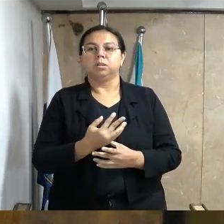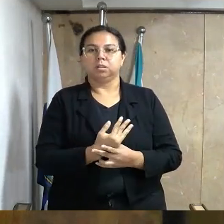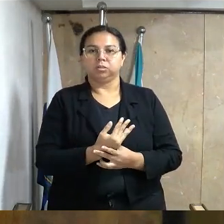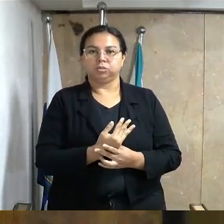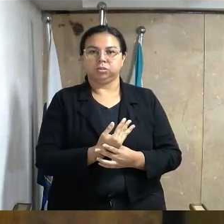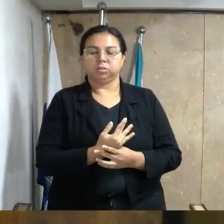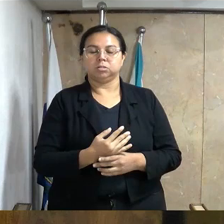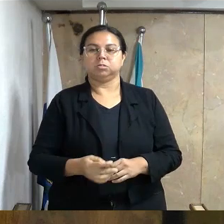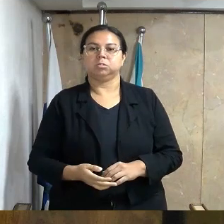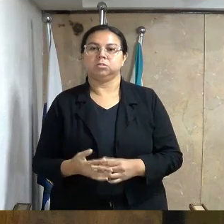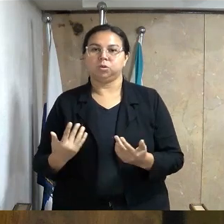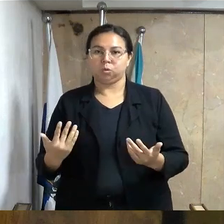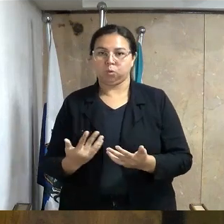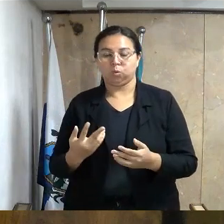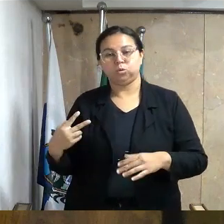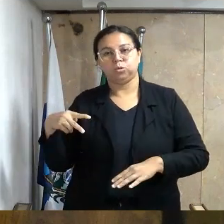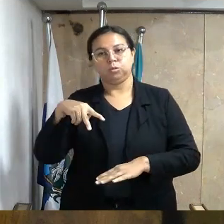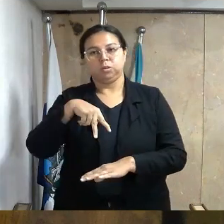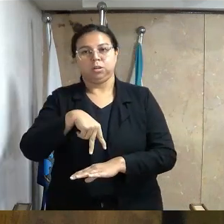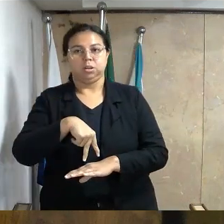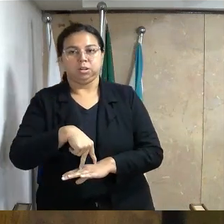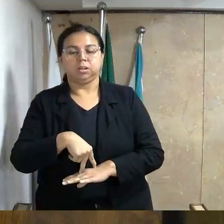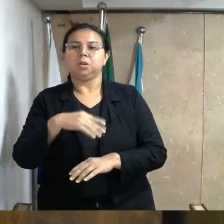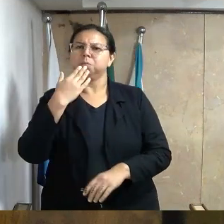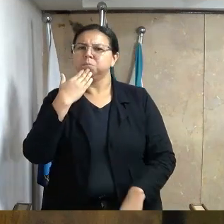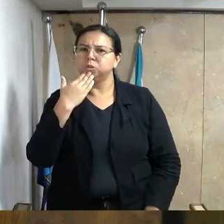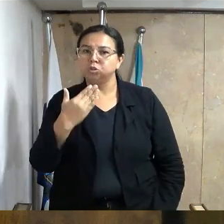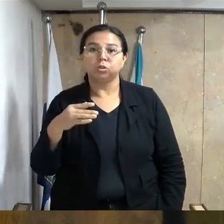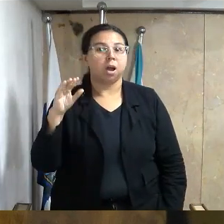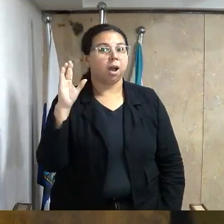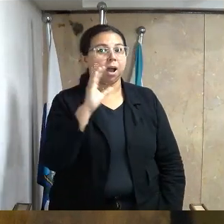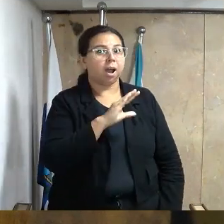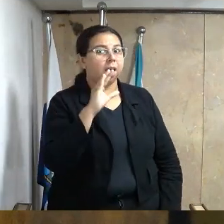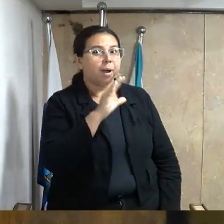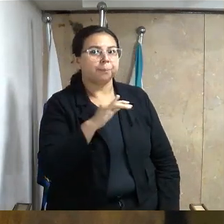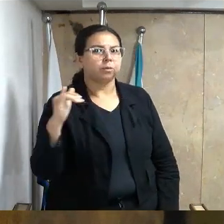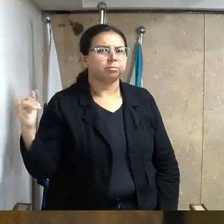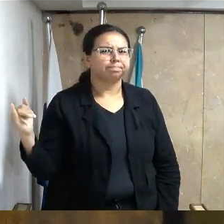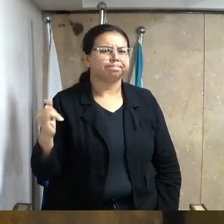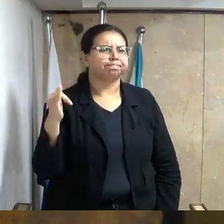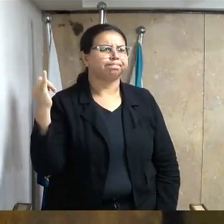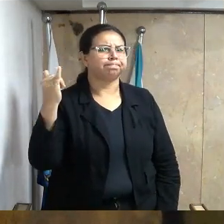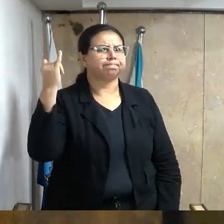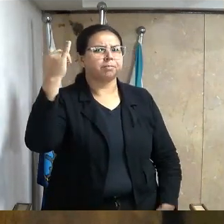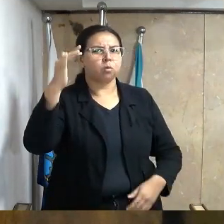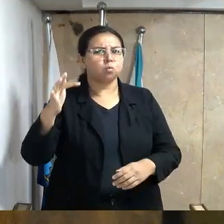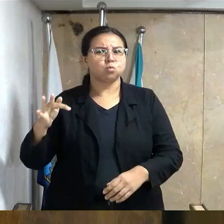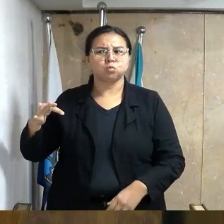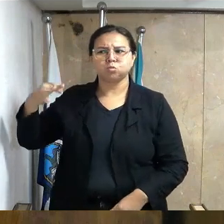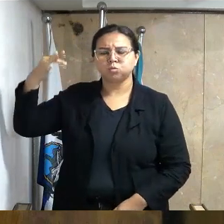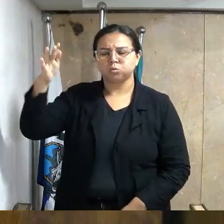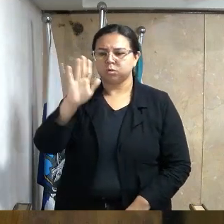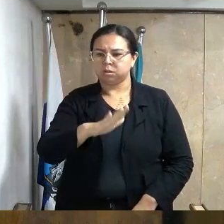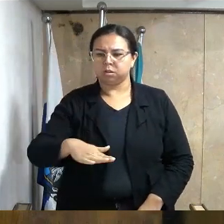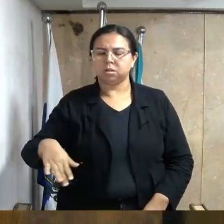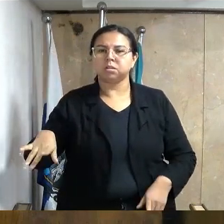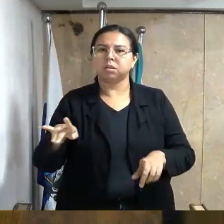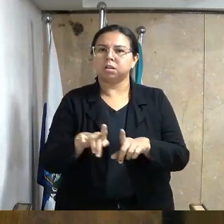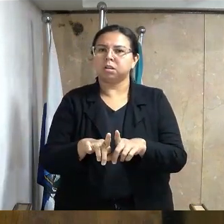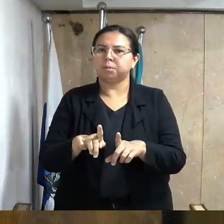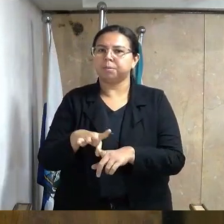Hoje, venham a esta casa com um pedido urgente e crucial para o futuro de nossas crianças e adolescentes.